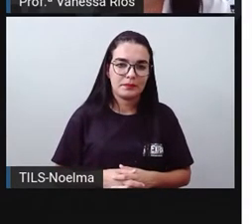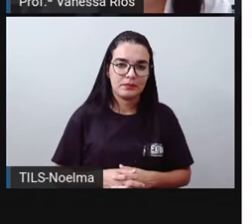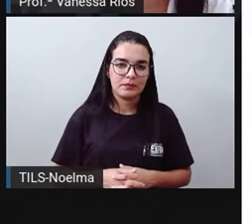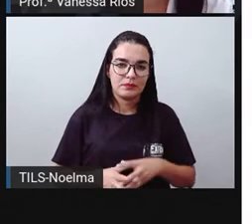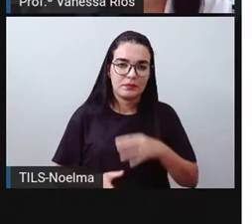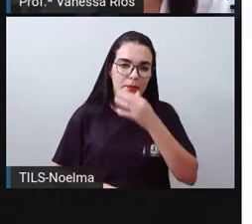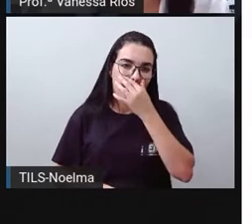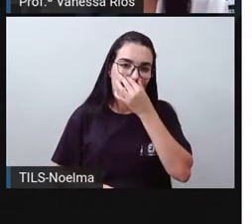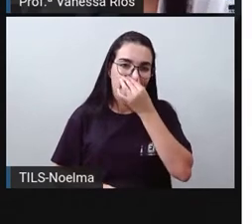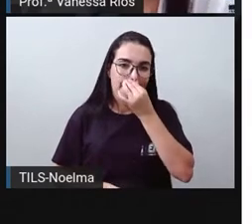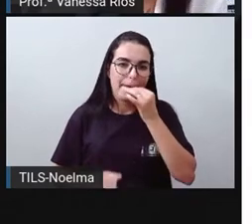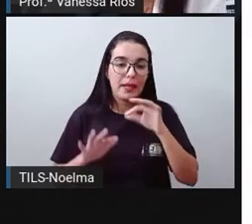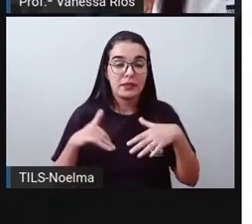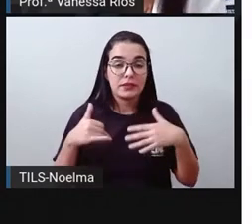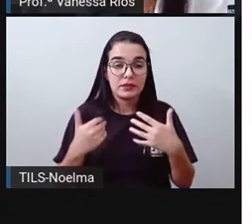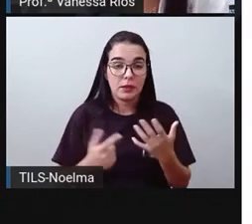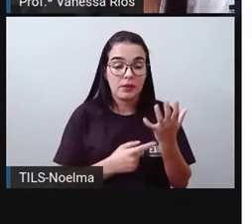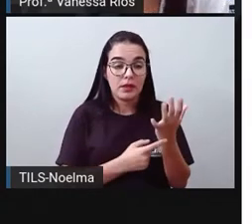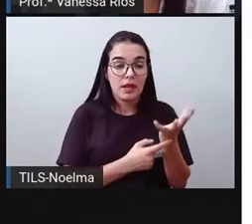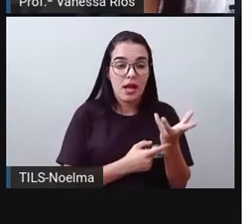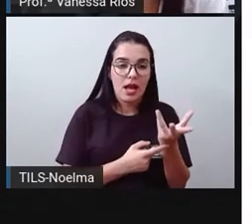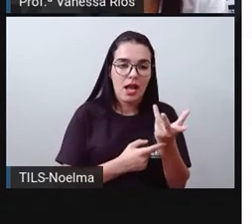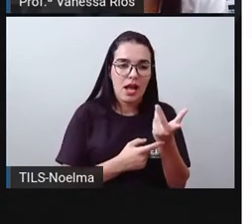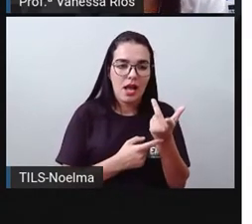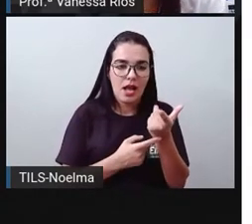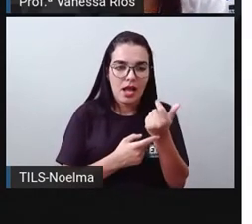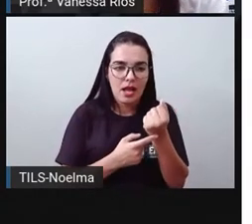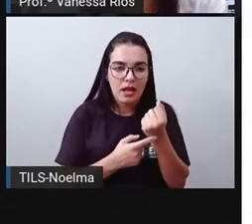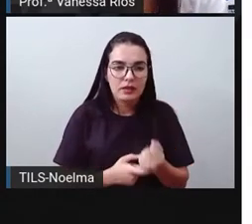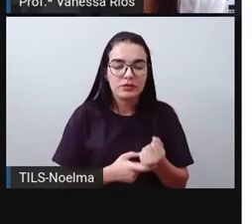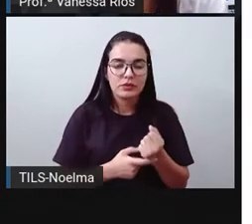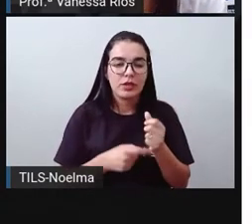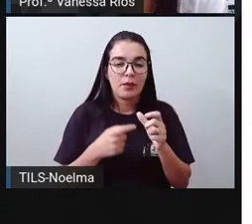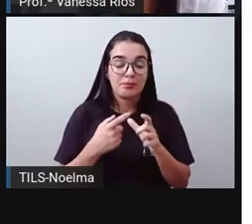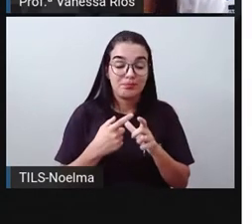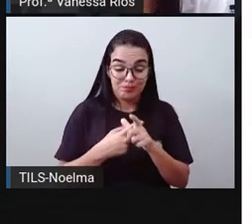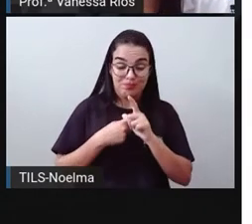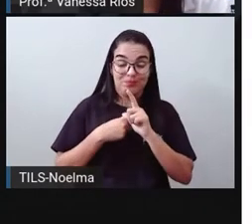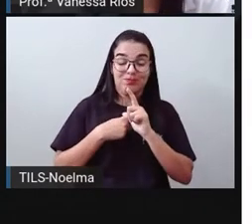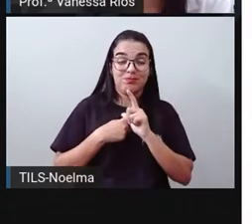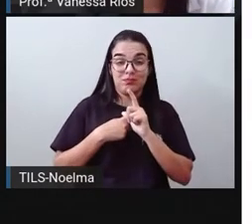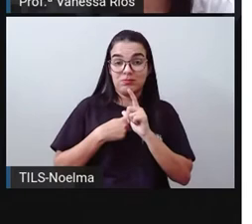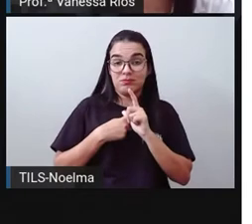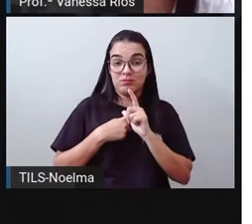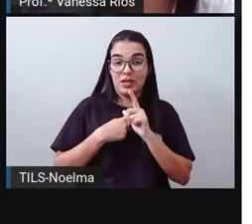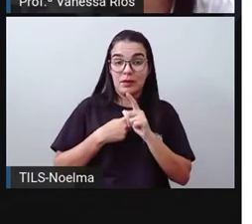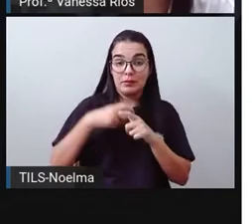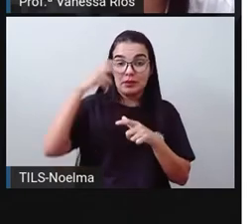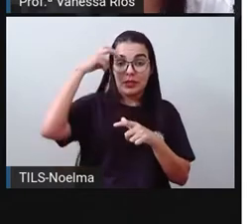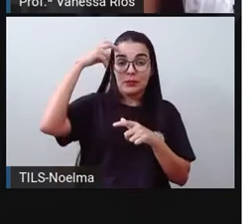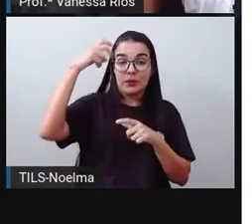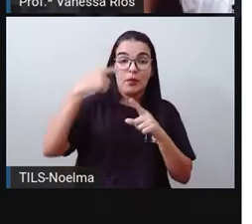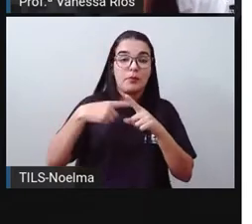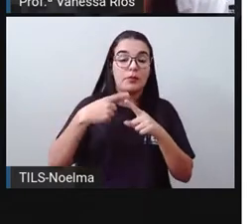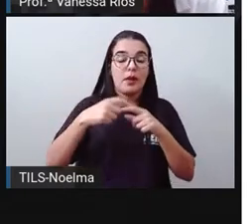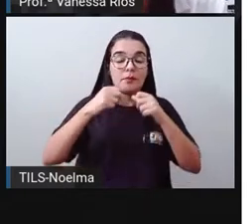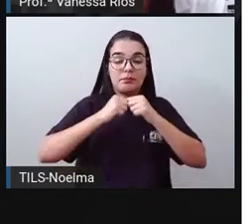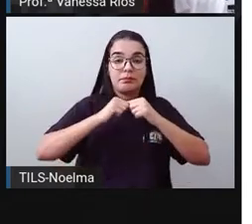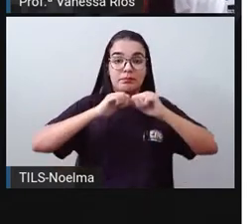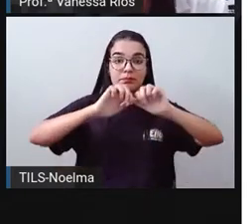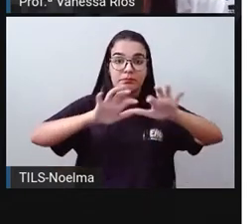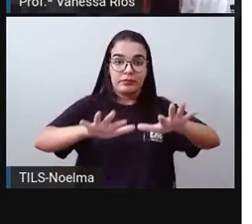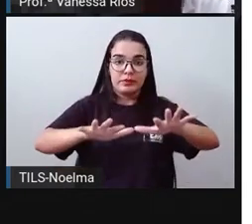E aí a arte, por que a arte tem toda essa dependência, né? Da cultura. A arte depende da cultura para poder se